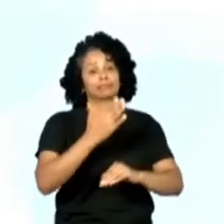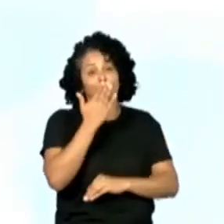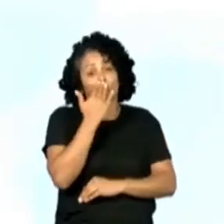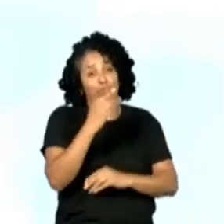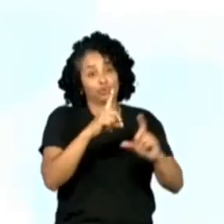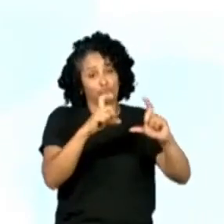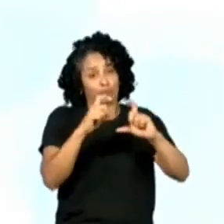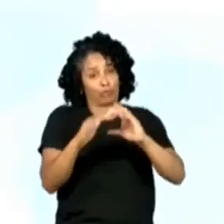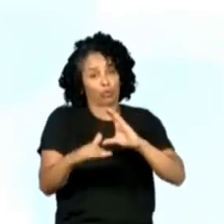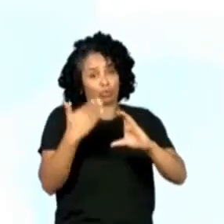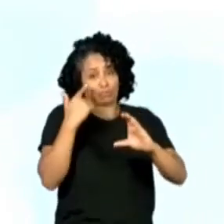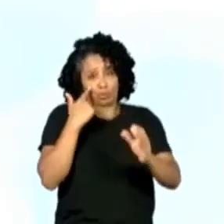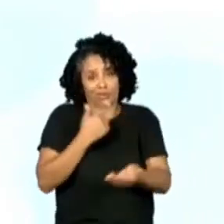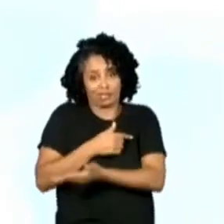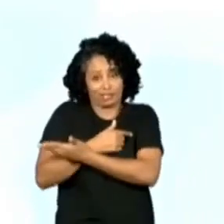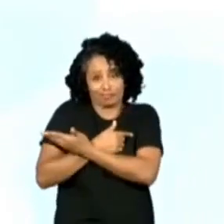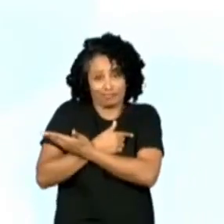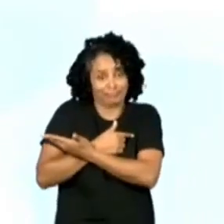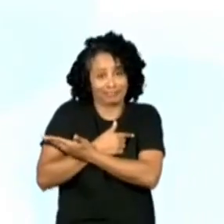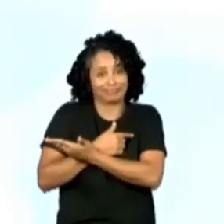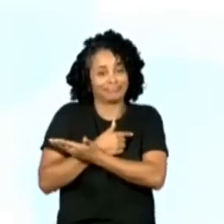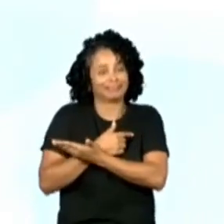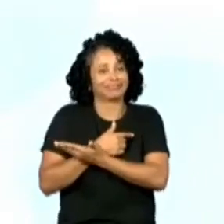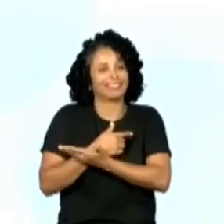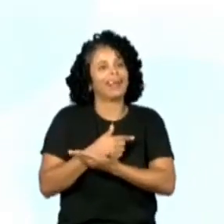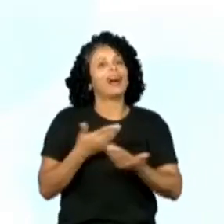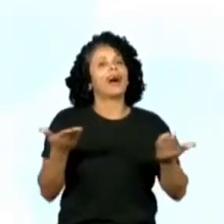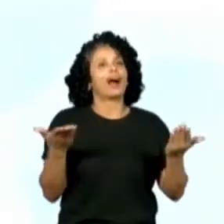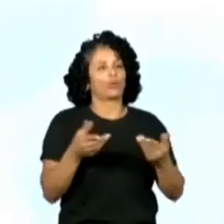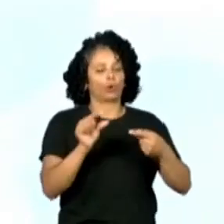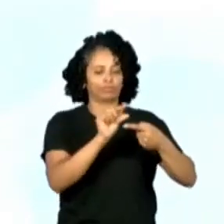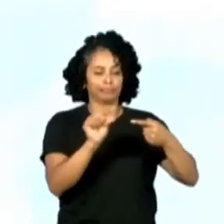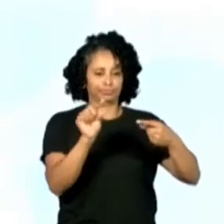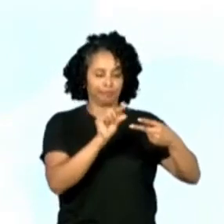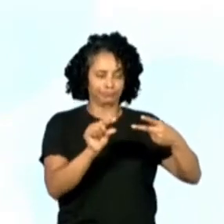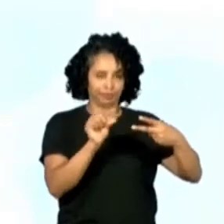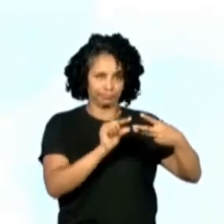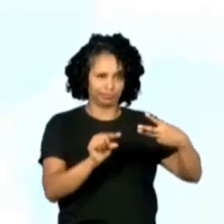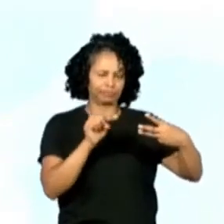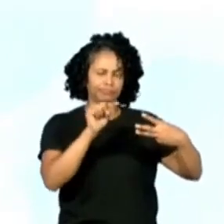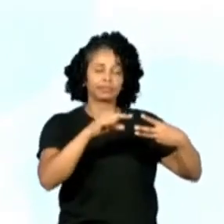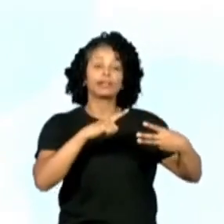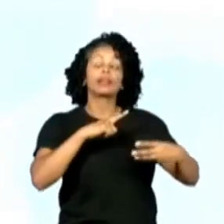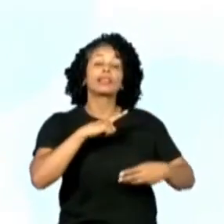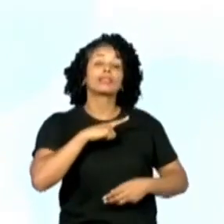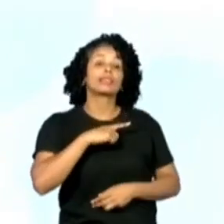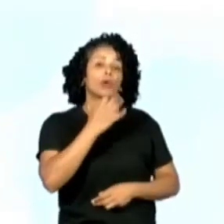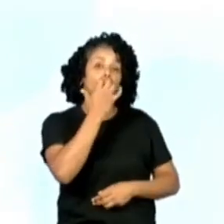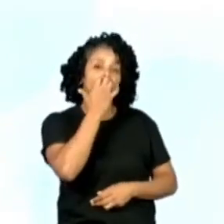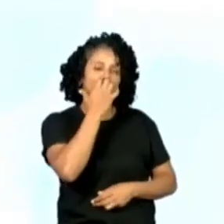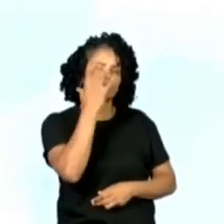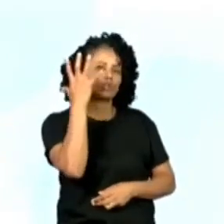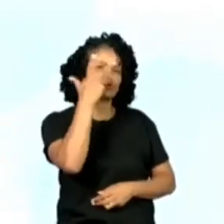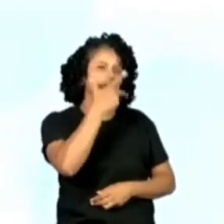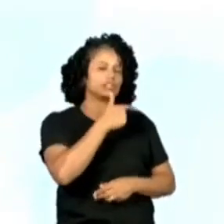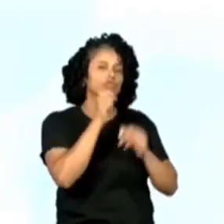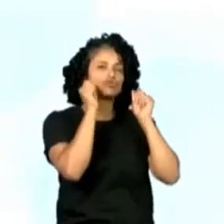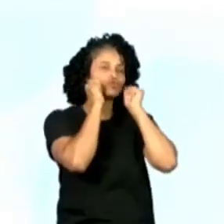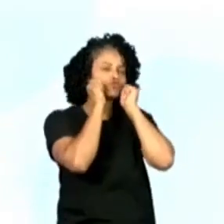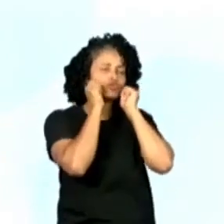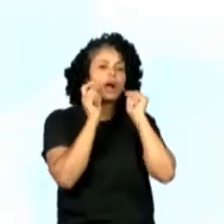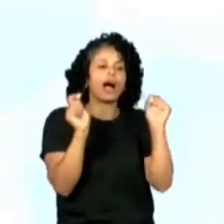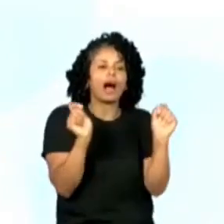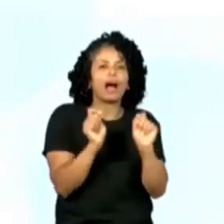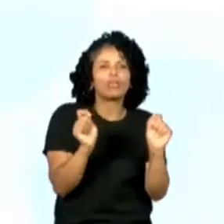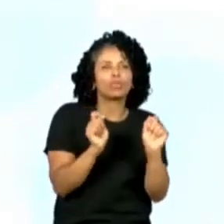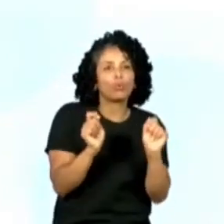essa. Certo? Vamos lá. Afirmações. Tem um cachorrinho lindo, ama filme